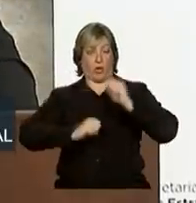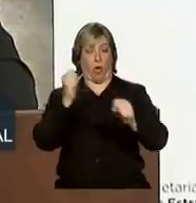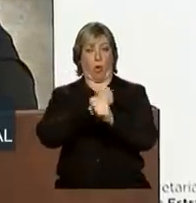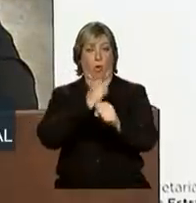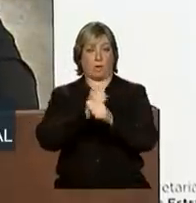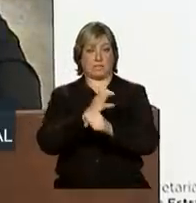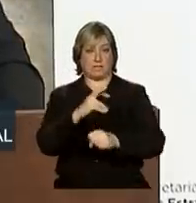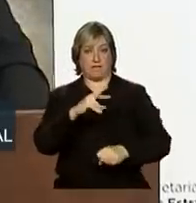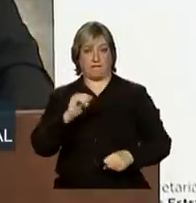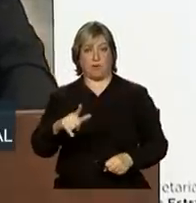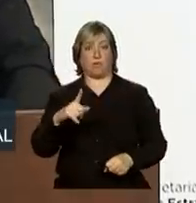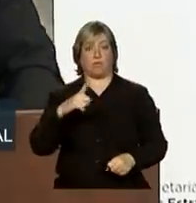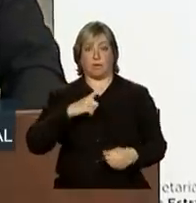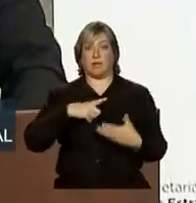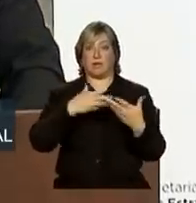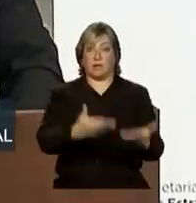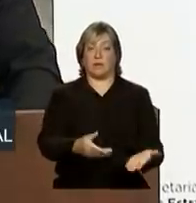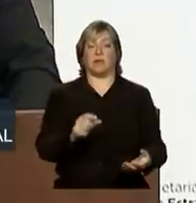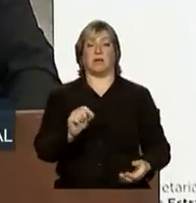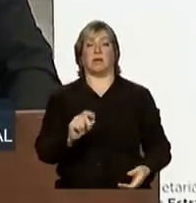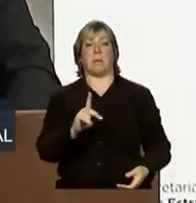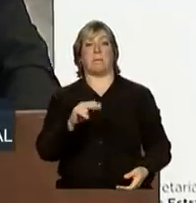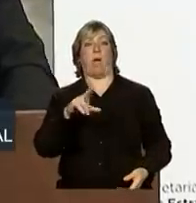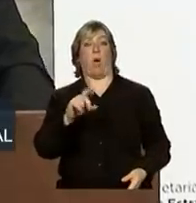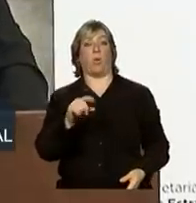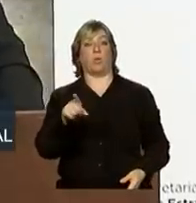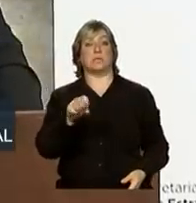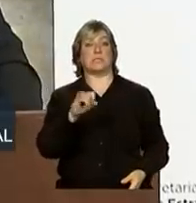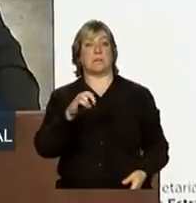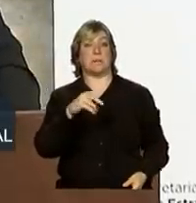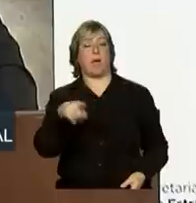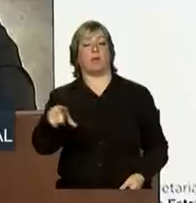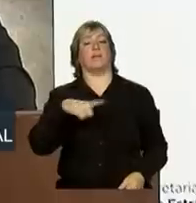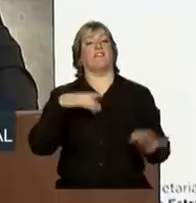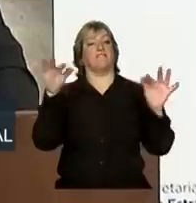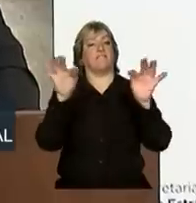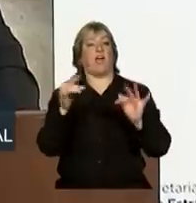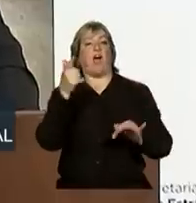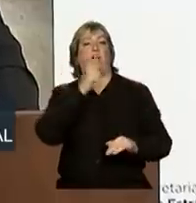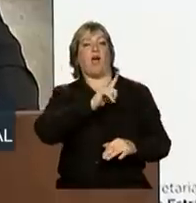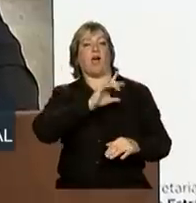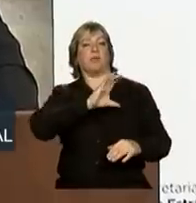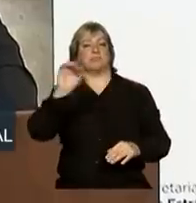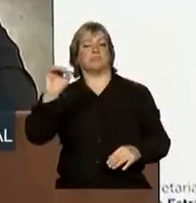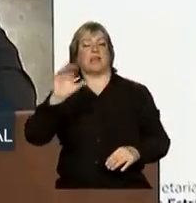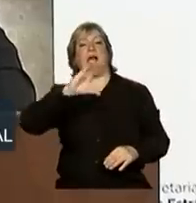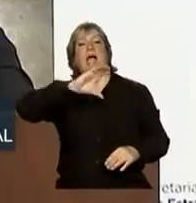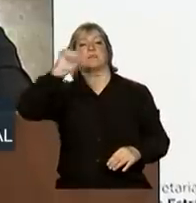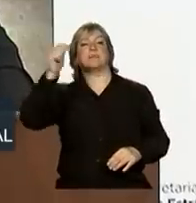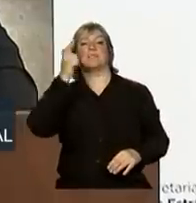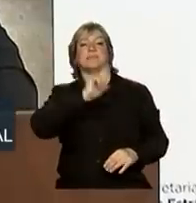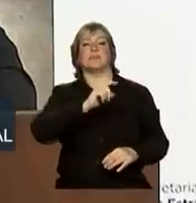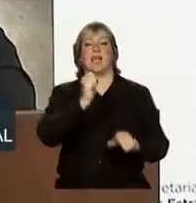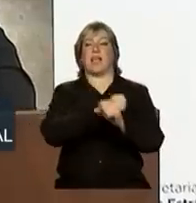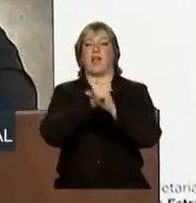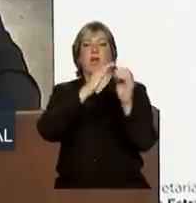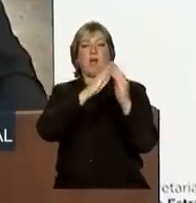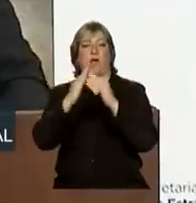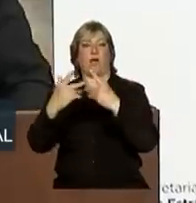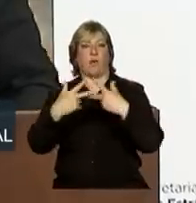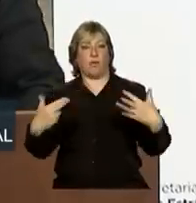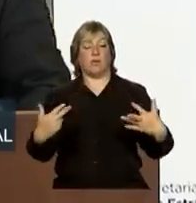o Paulo Simão, feliz e satisfeito, comemora seus recordes na habitação. E por que se a indústria da